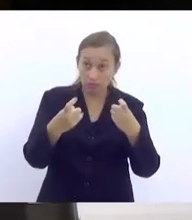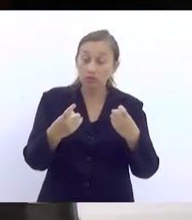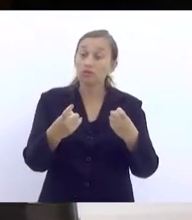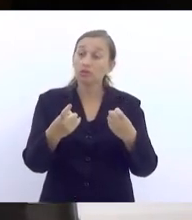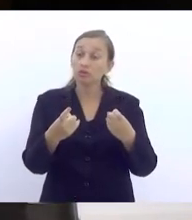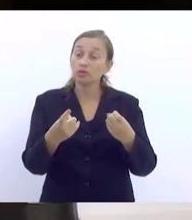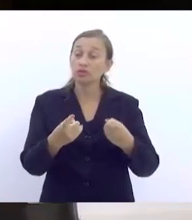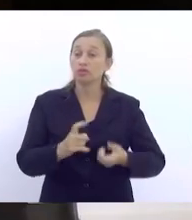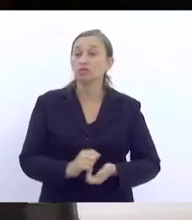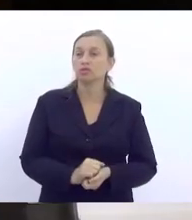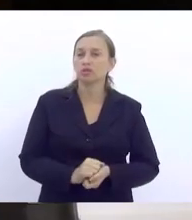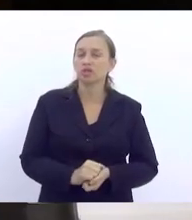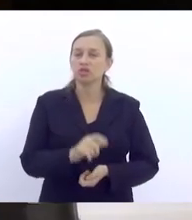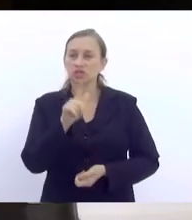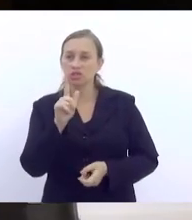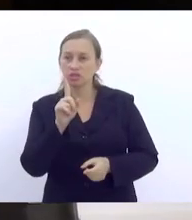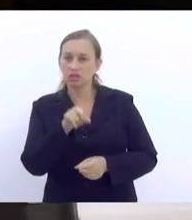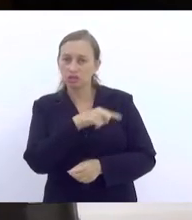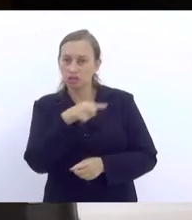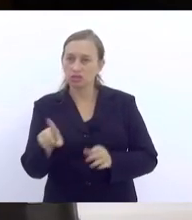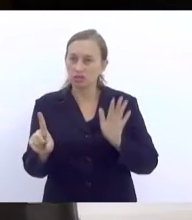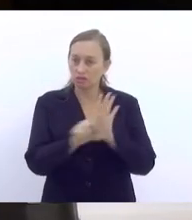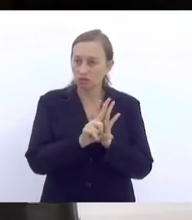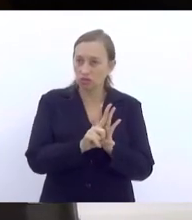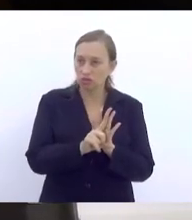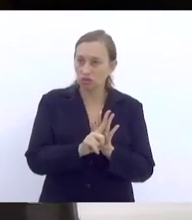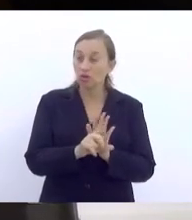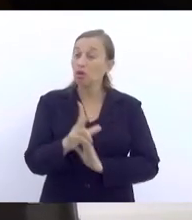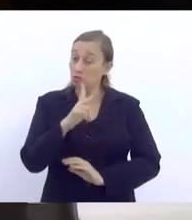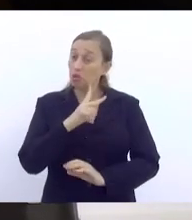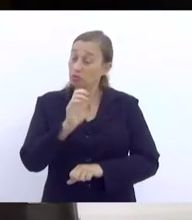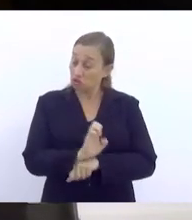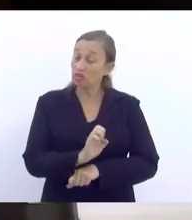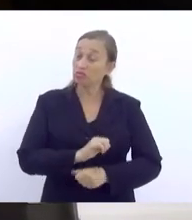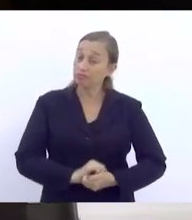violadores de direitos. nosso próprio Estado.